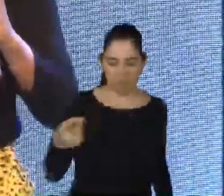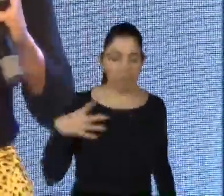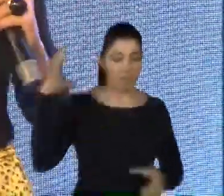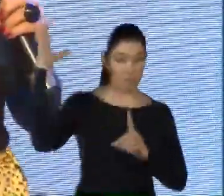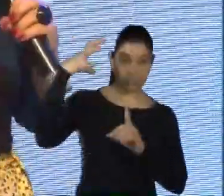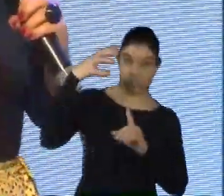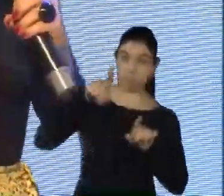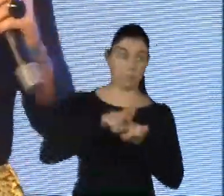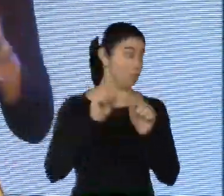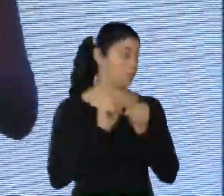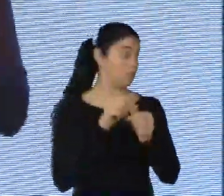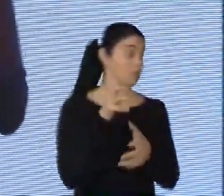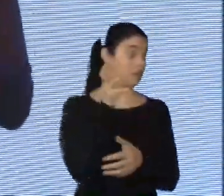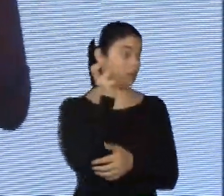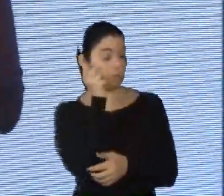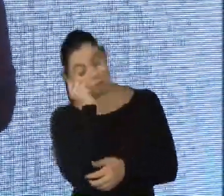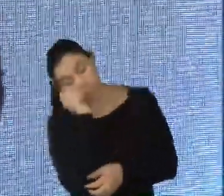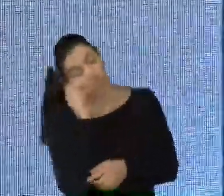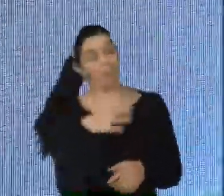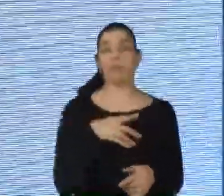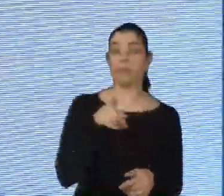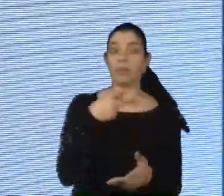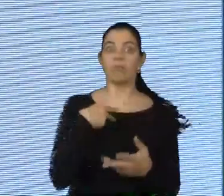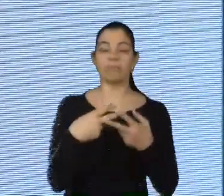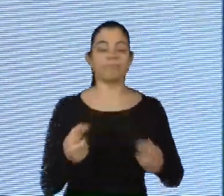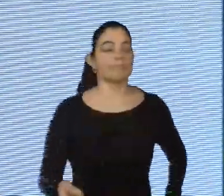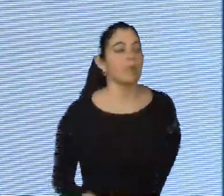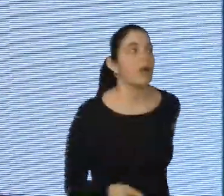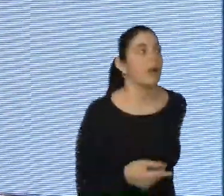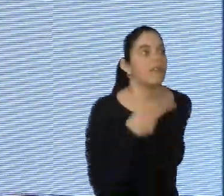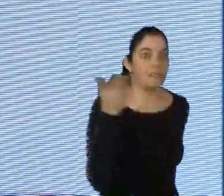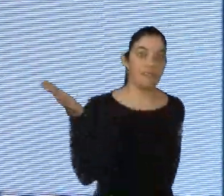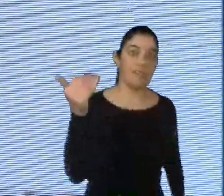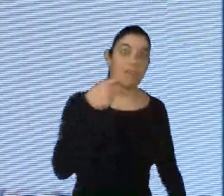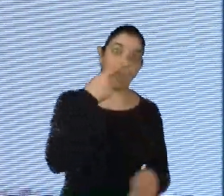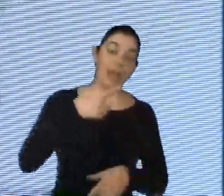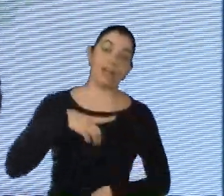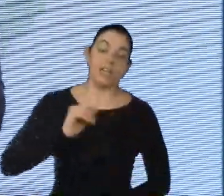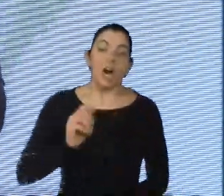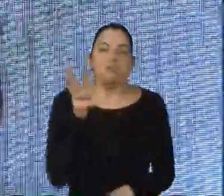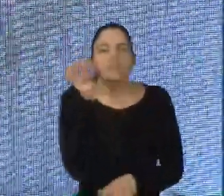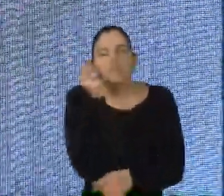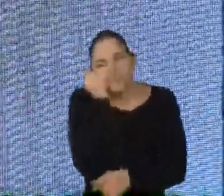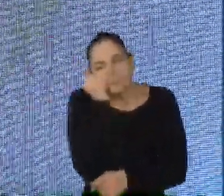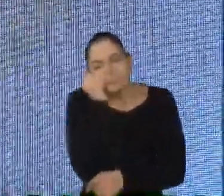Será que não vale a pena ir lá no médico e falar, doutor, olha, o que eu tenho, piora meu sono, eu preciso do sono para